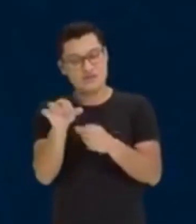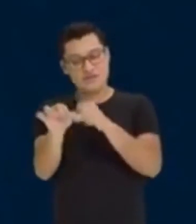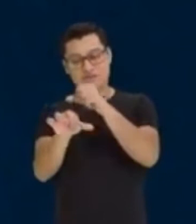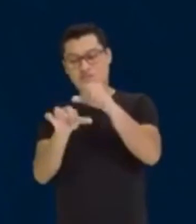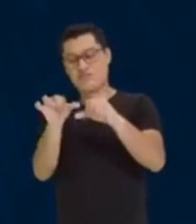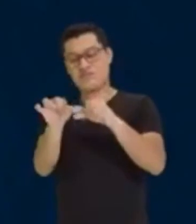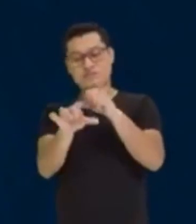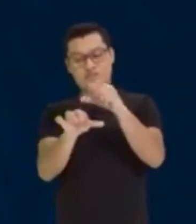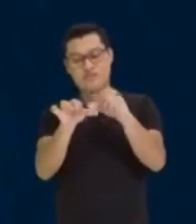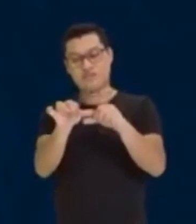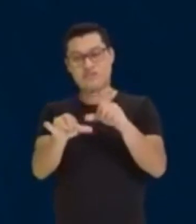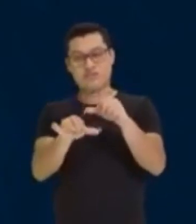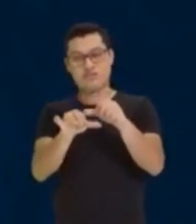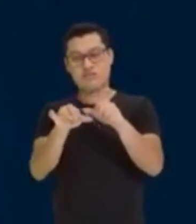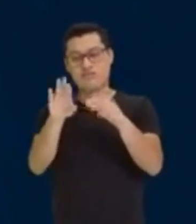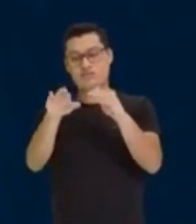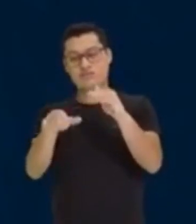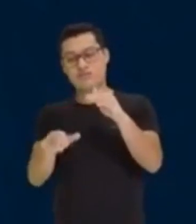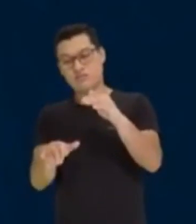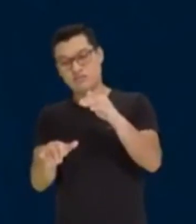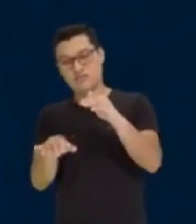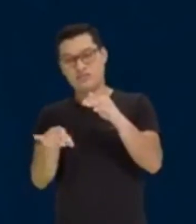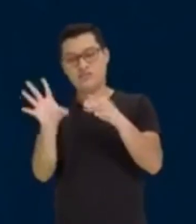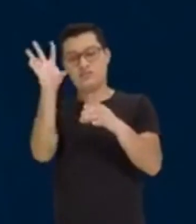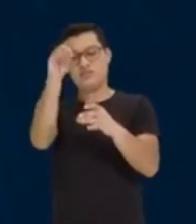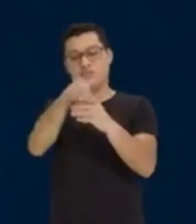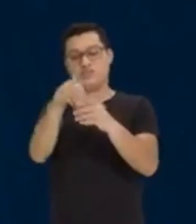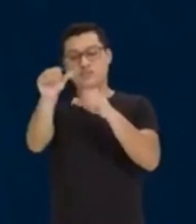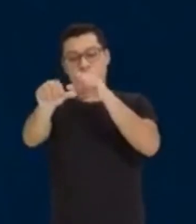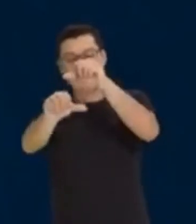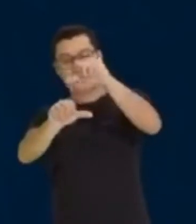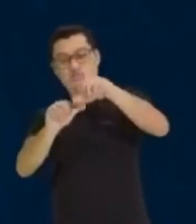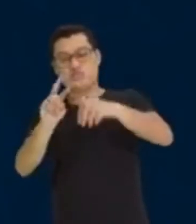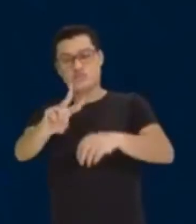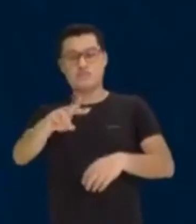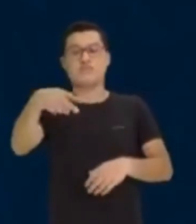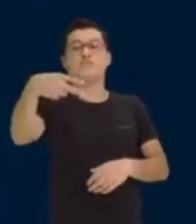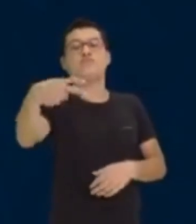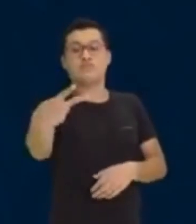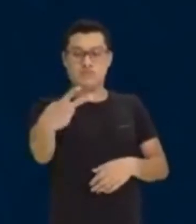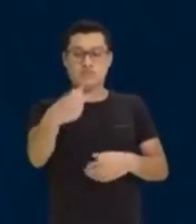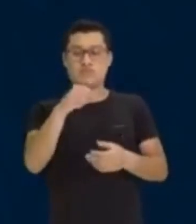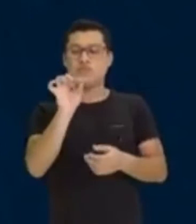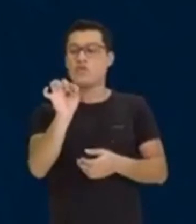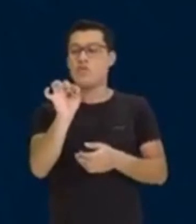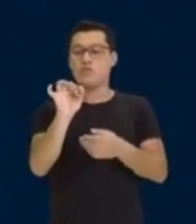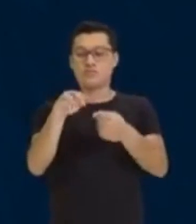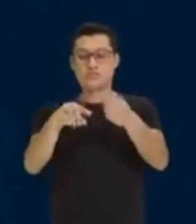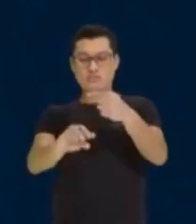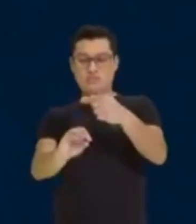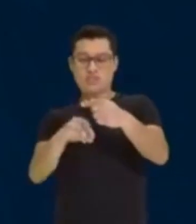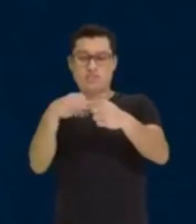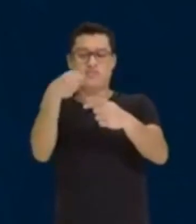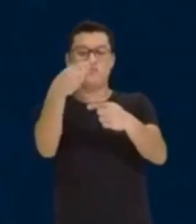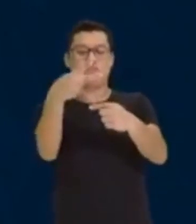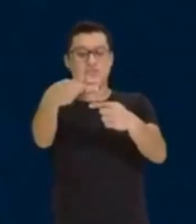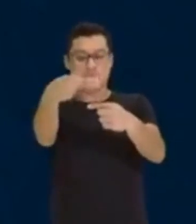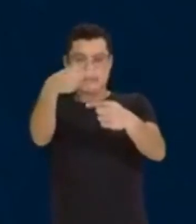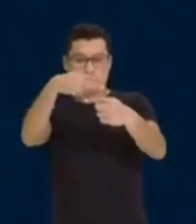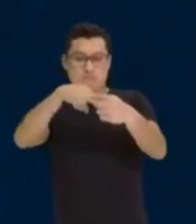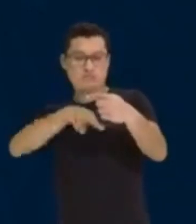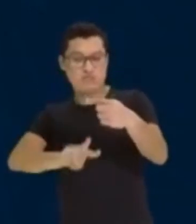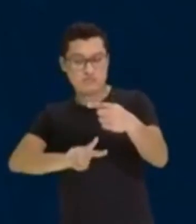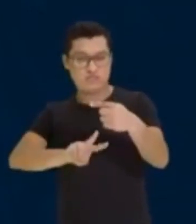inversas. A setinha está pra cima. Então, você inverte. E inverter, o que está em cima passa pra baixo,